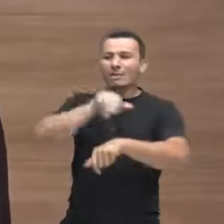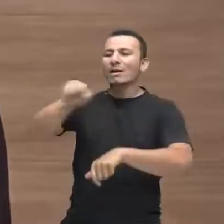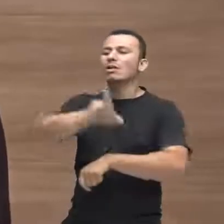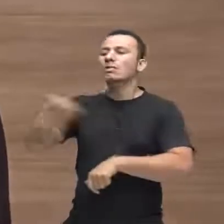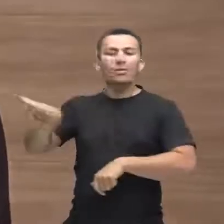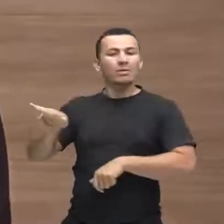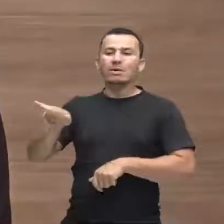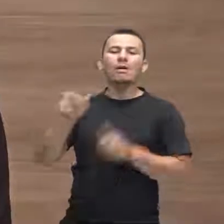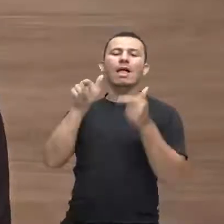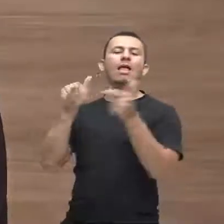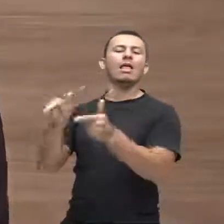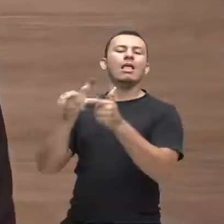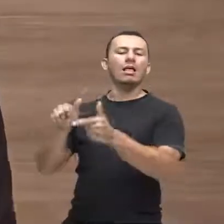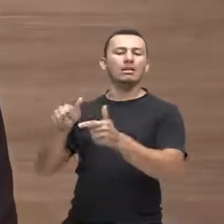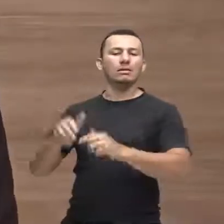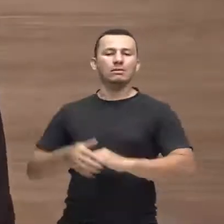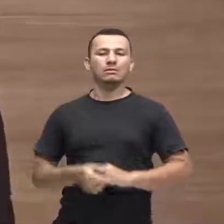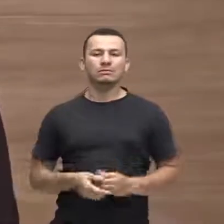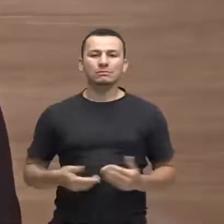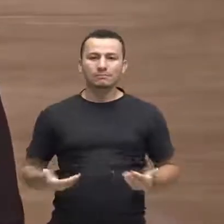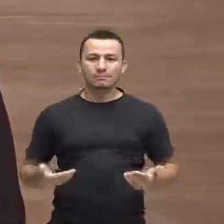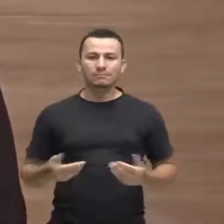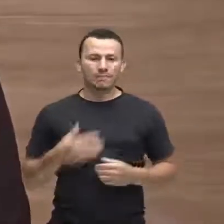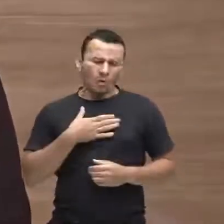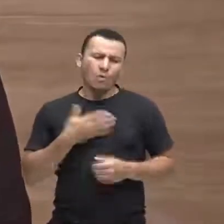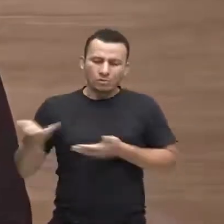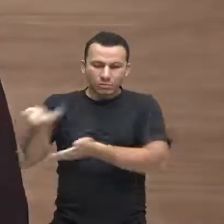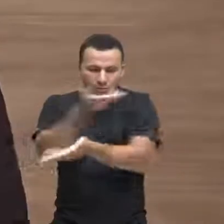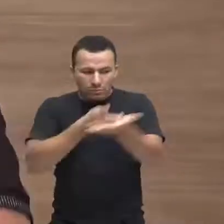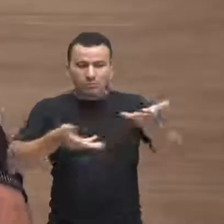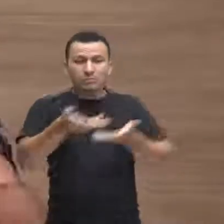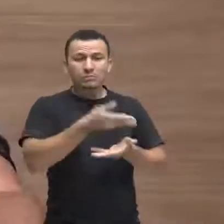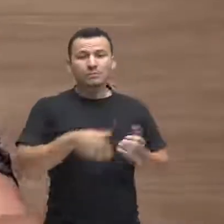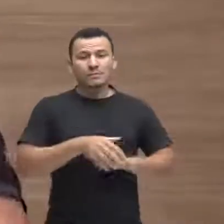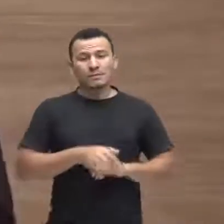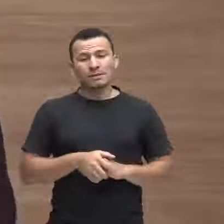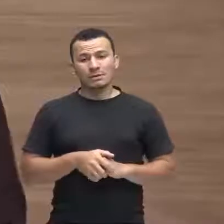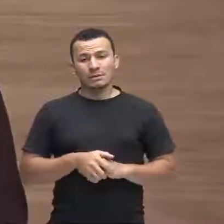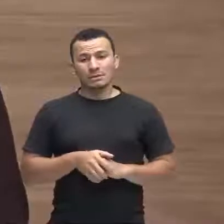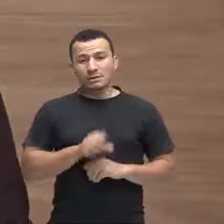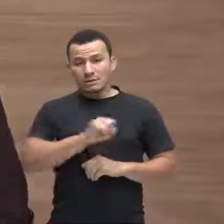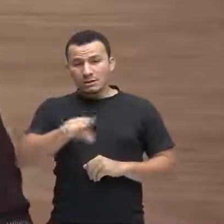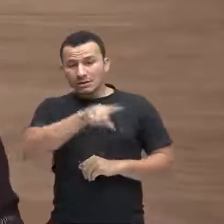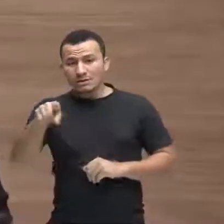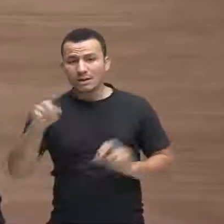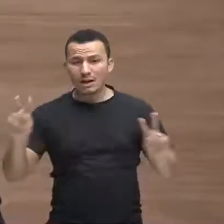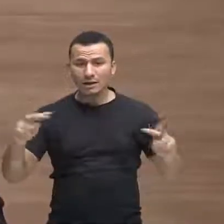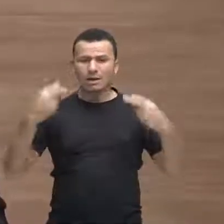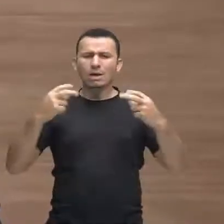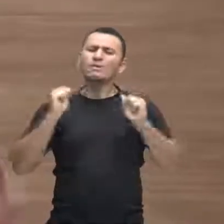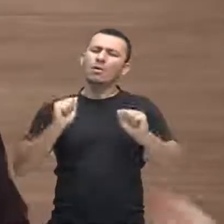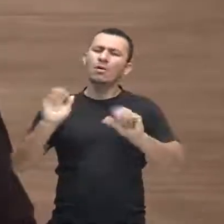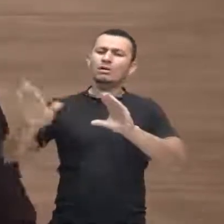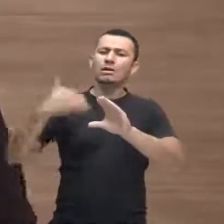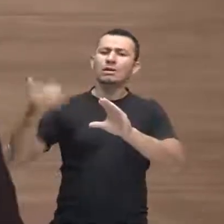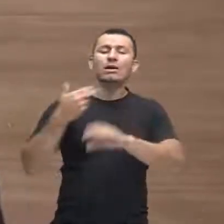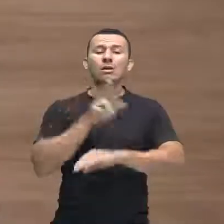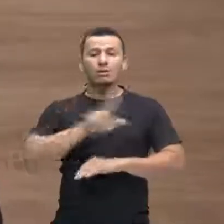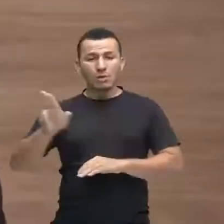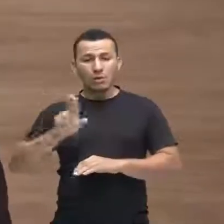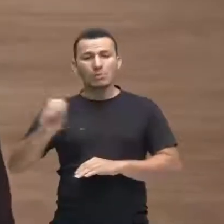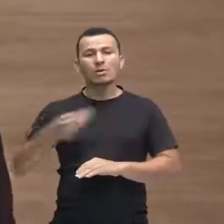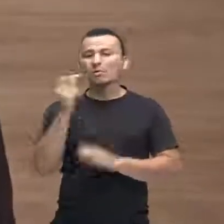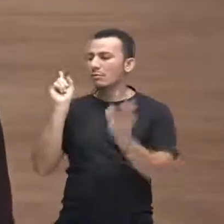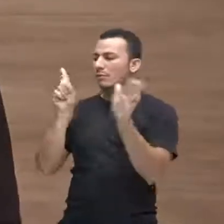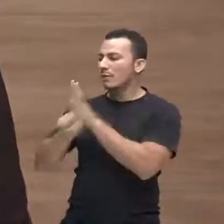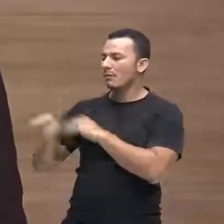eu gosto de estar interagindo. Se quem estiver nos assistindo pode mandar um nome, ou eu pergunto do